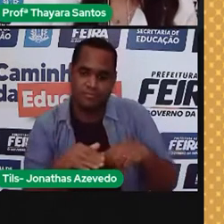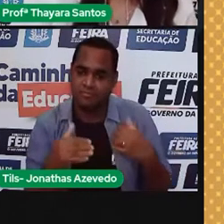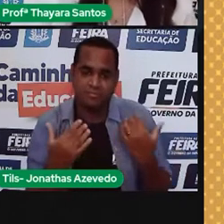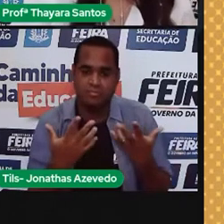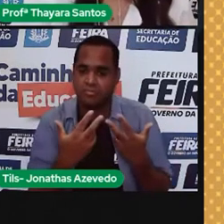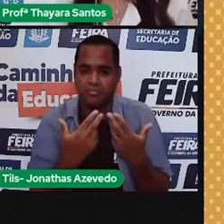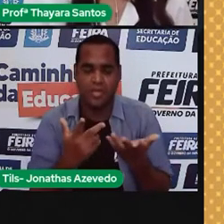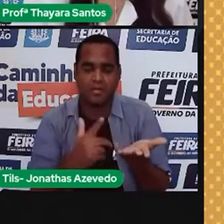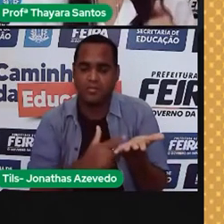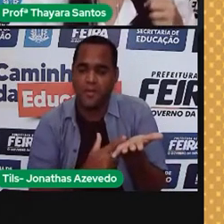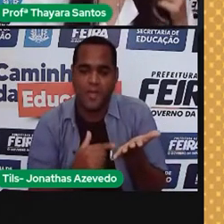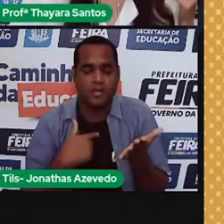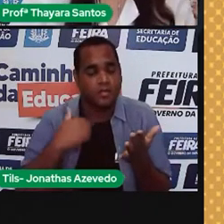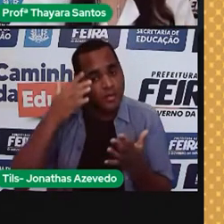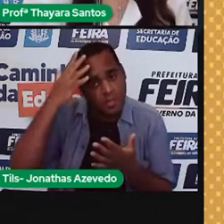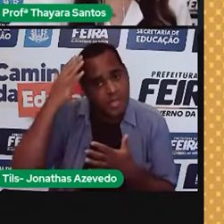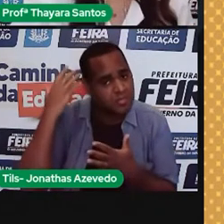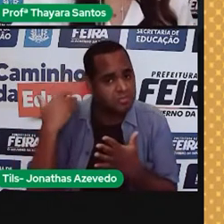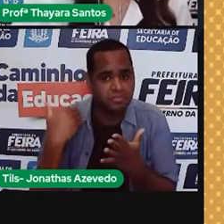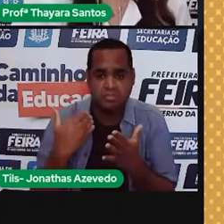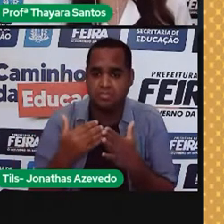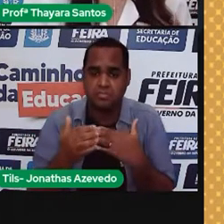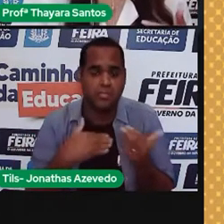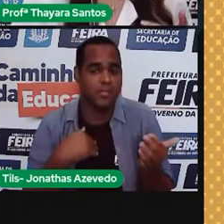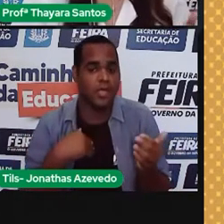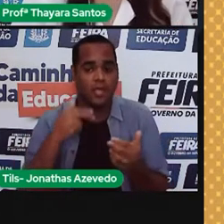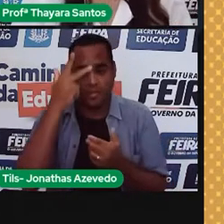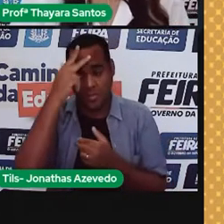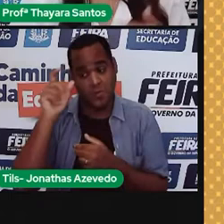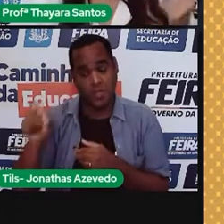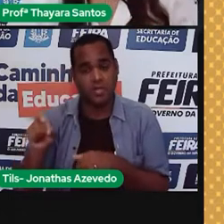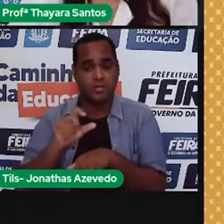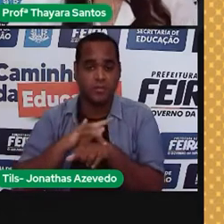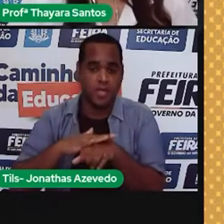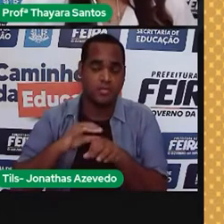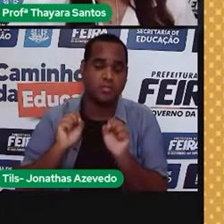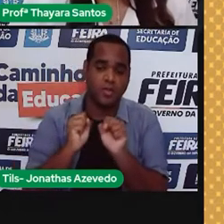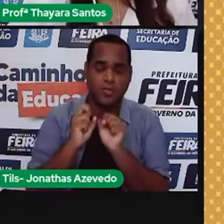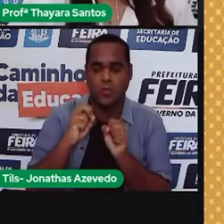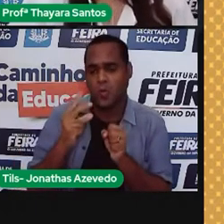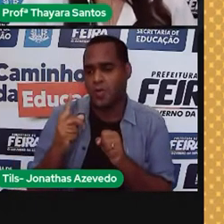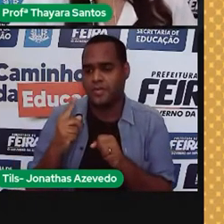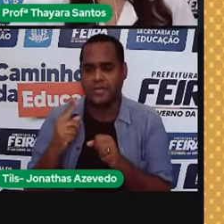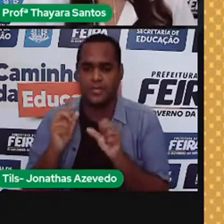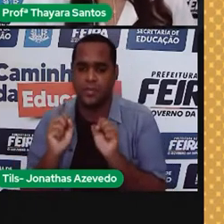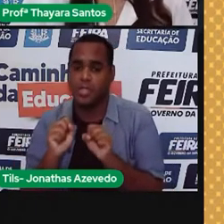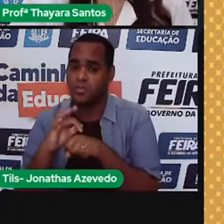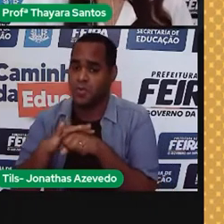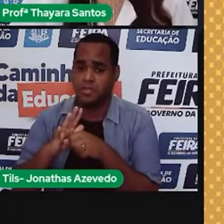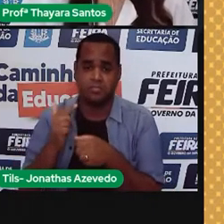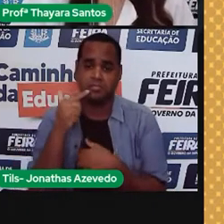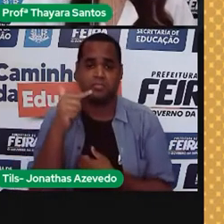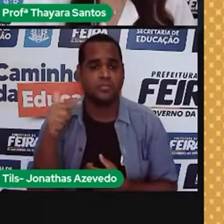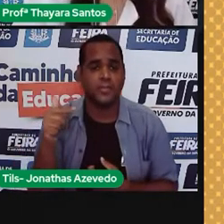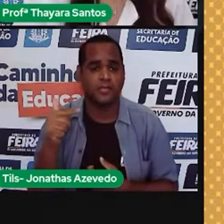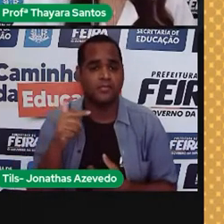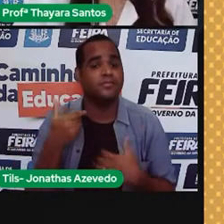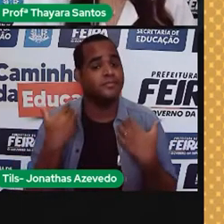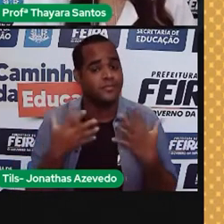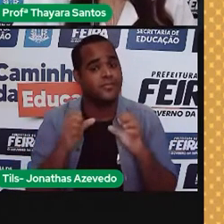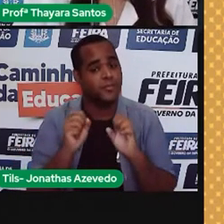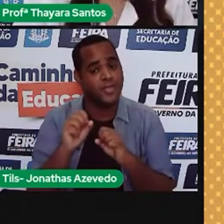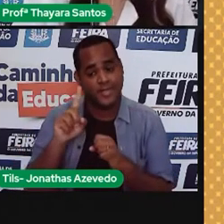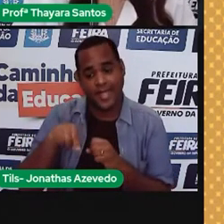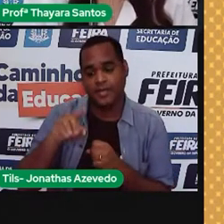cabelo de tal jeito, vai ter mais tendência a ter determinada doença ou não, ou vai ser mais resistente a determinada doença ou não. Tudo isso está no